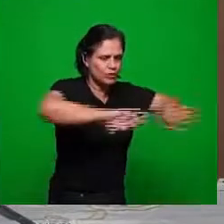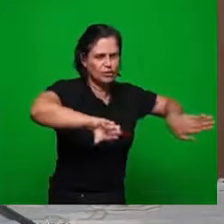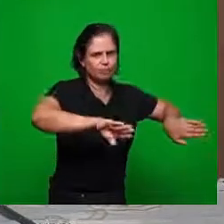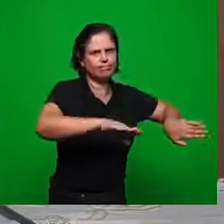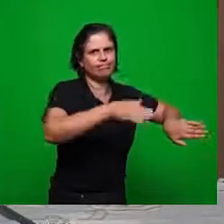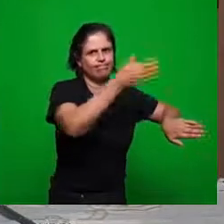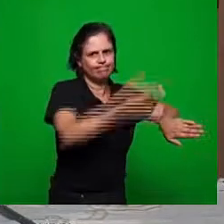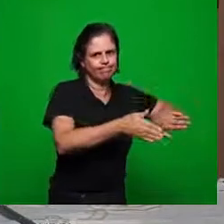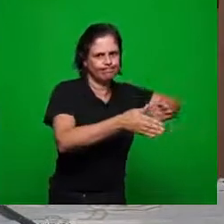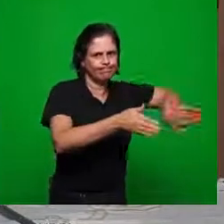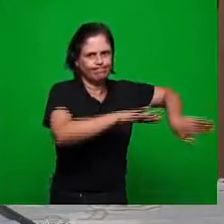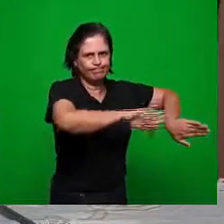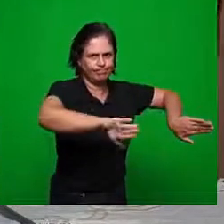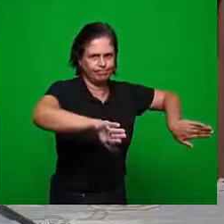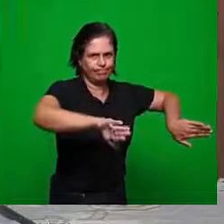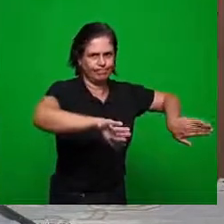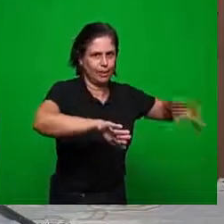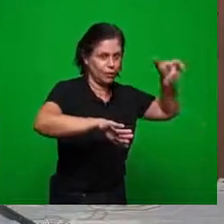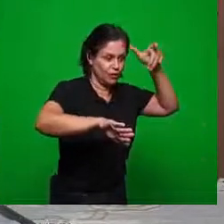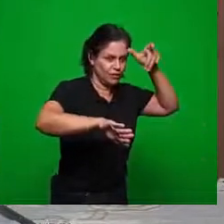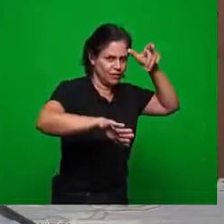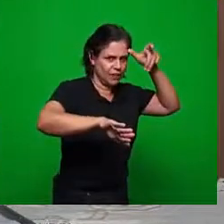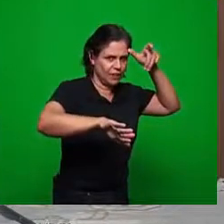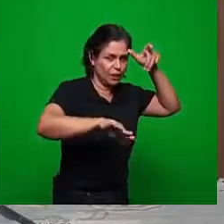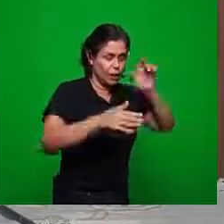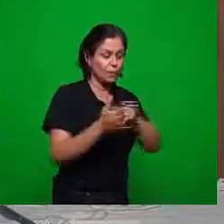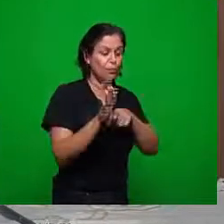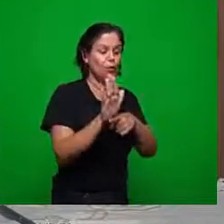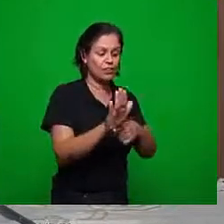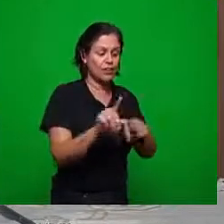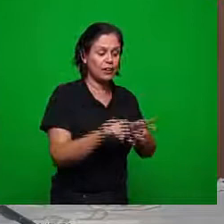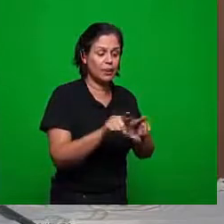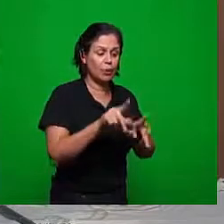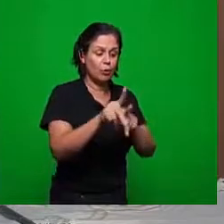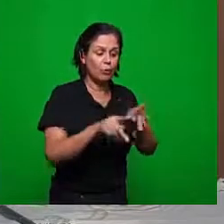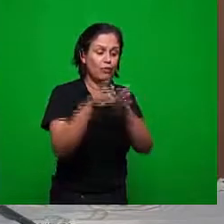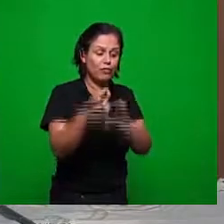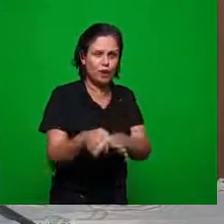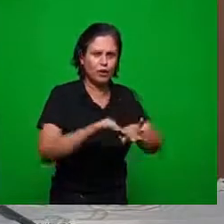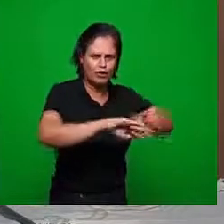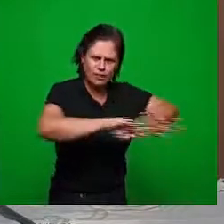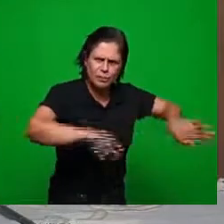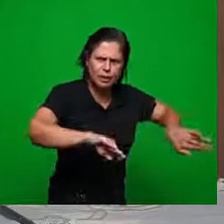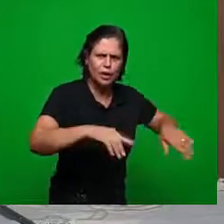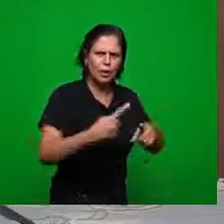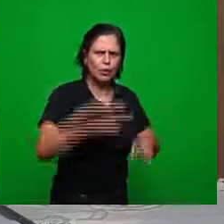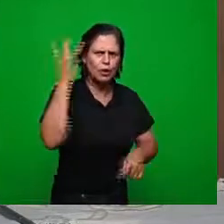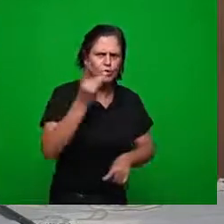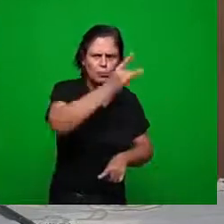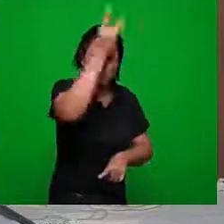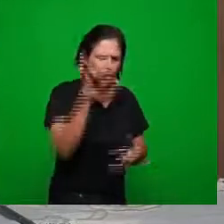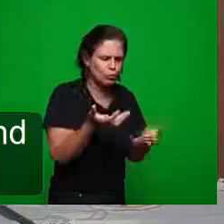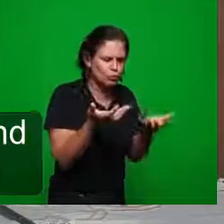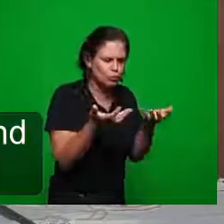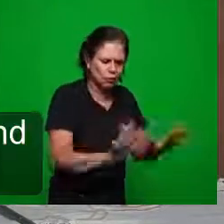e o adversário para que a igreja não se confundisse